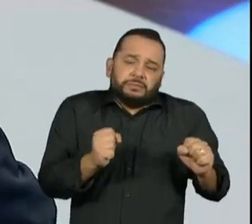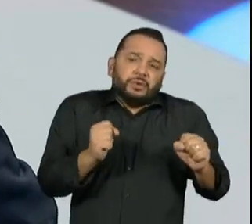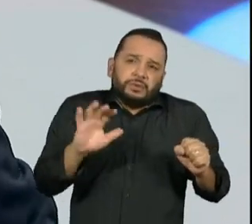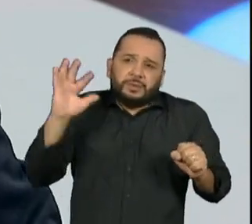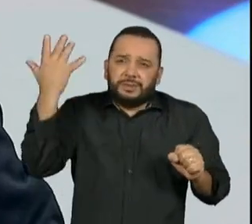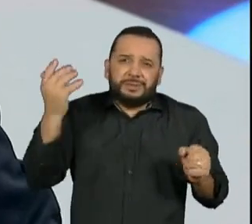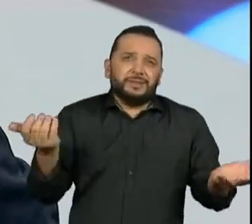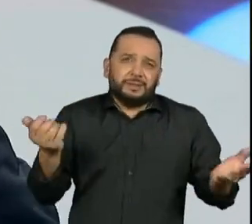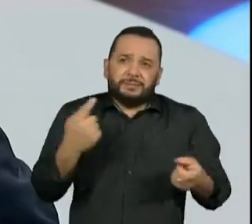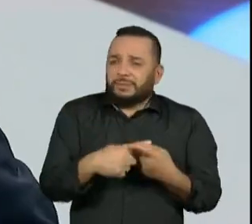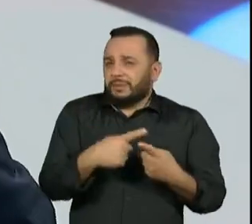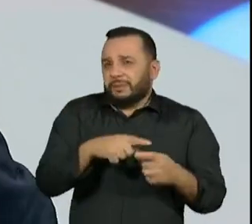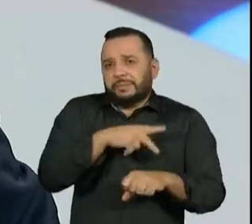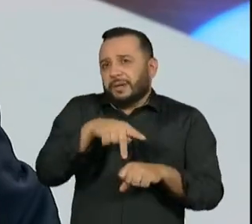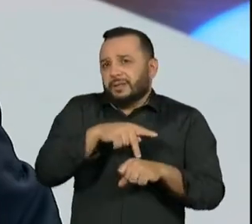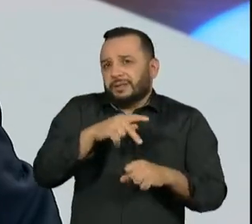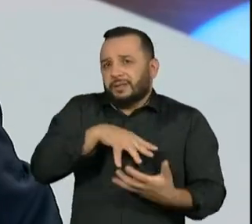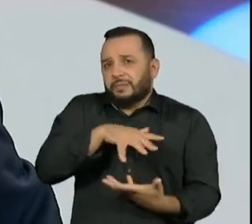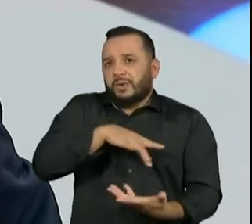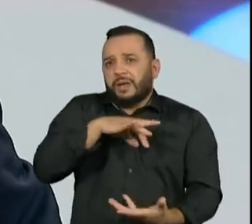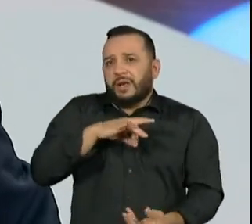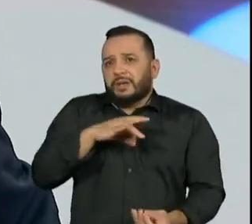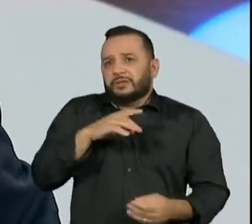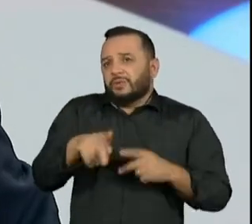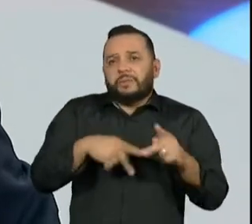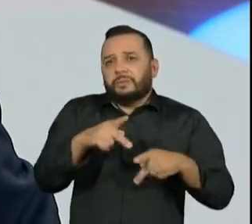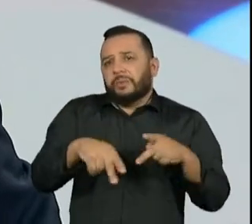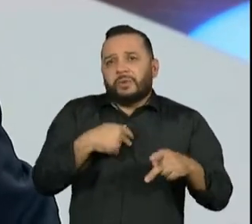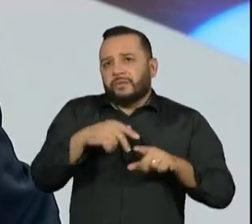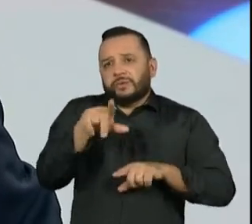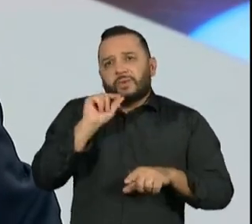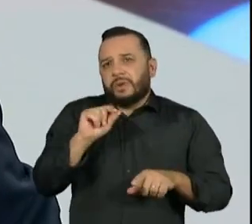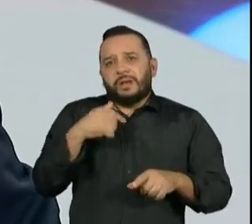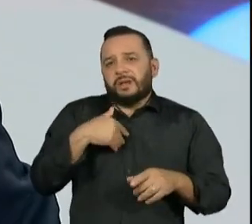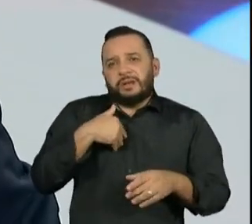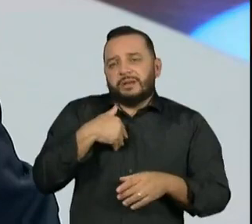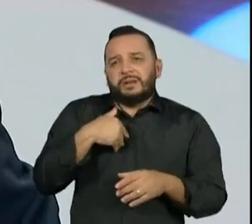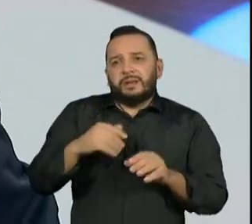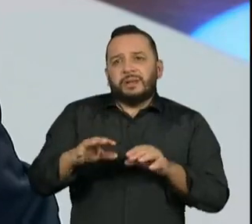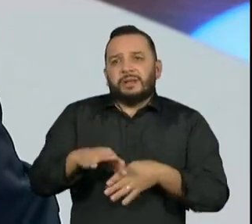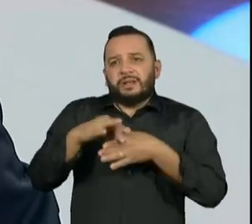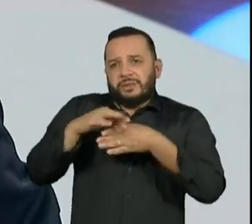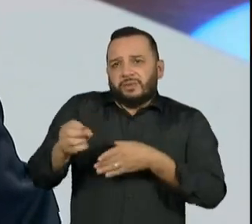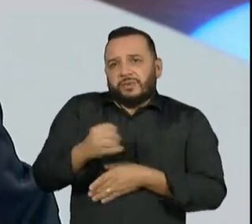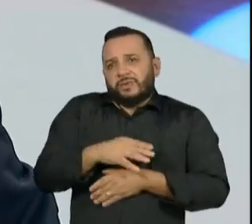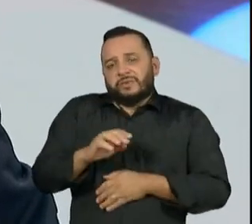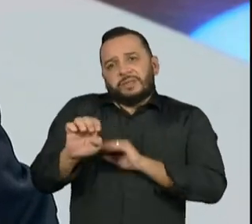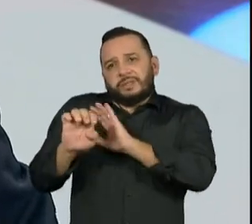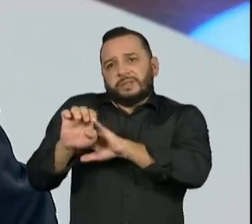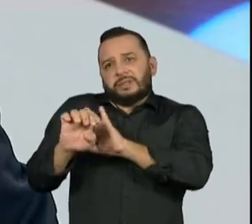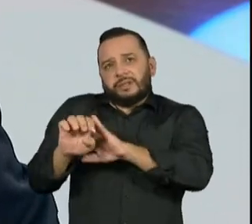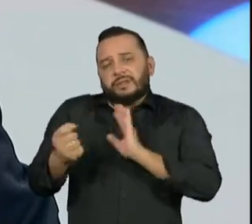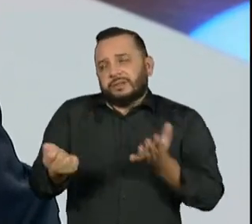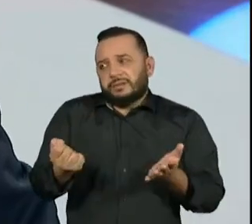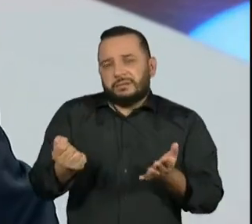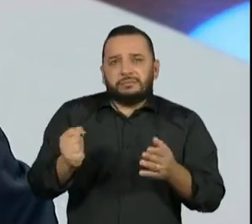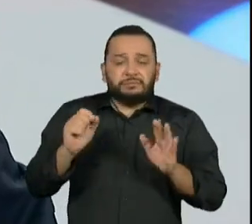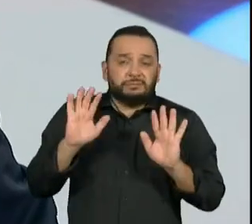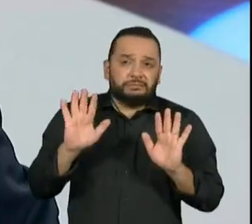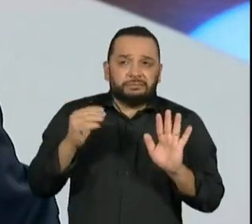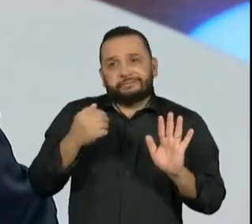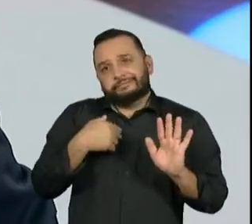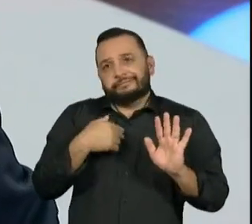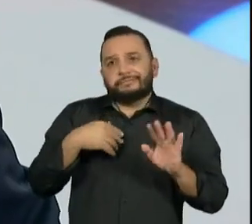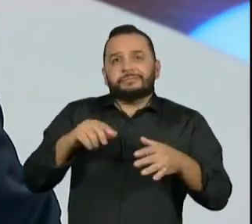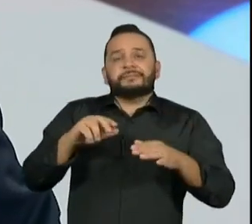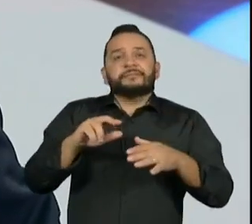democrática, as pessoas escolheram e têm um novo líder. Agora, se isso pode acontecer ou não na América Latina ou se isso